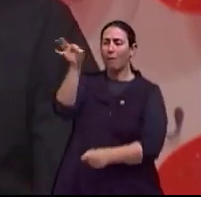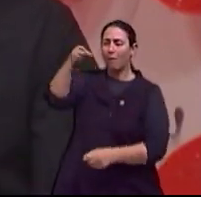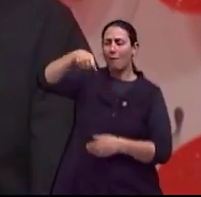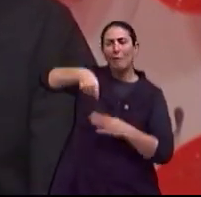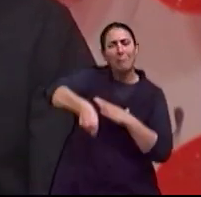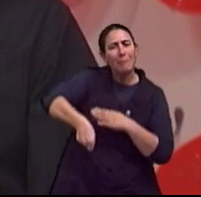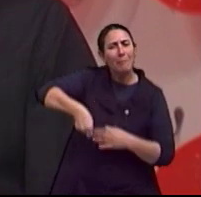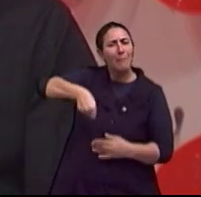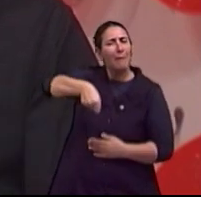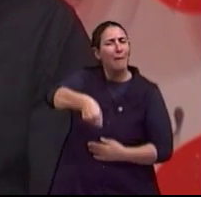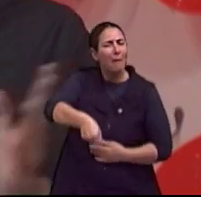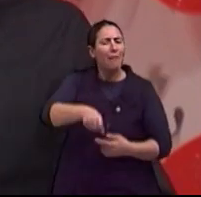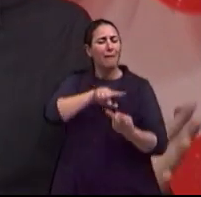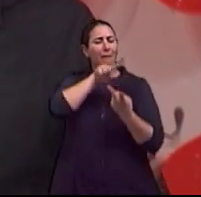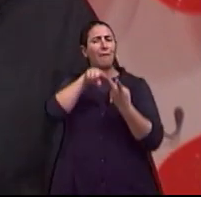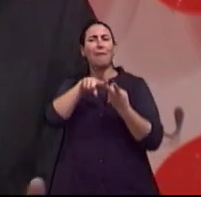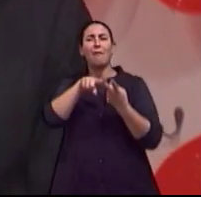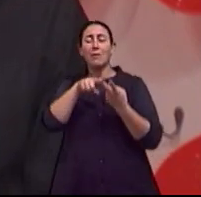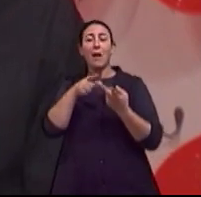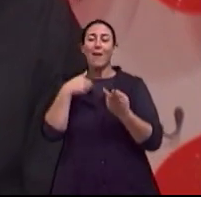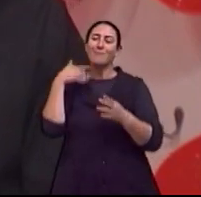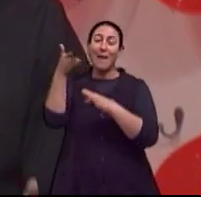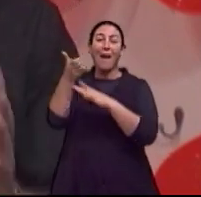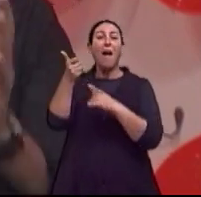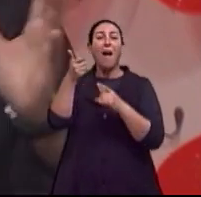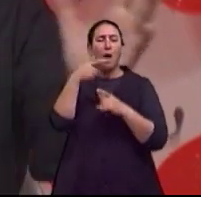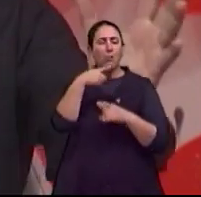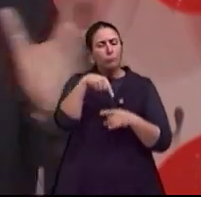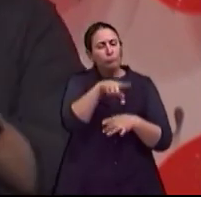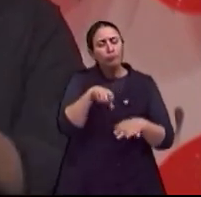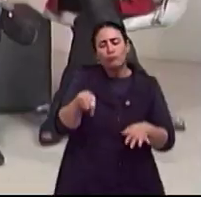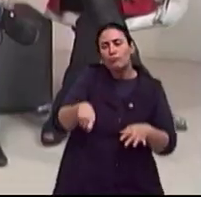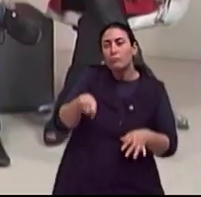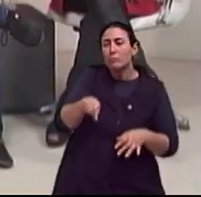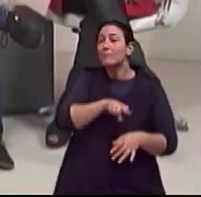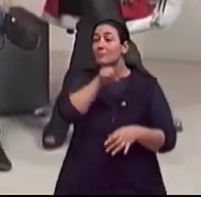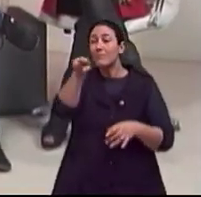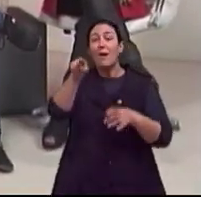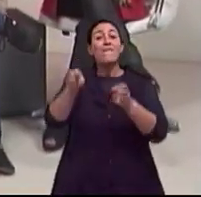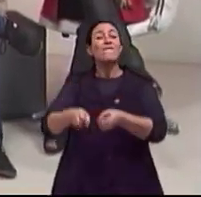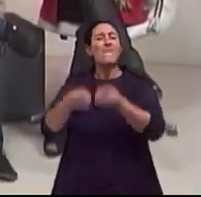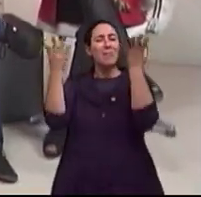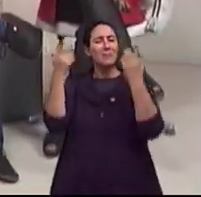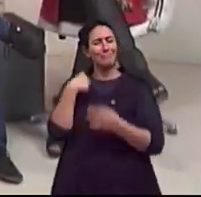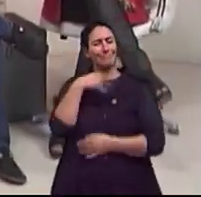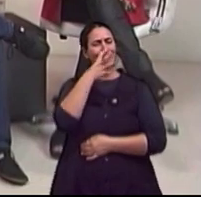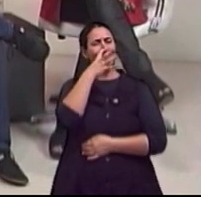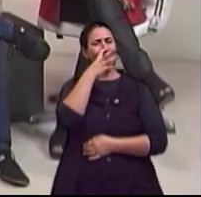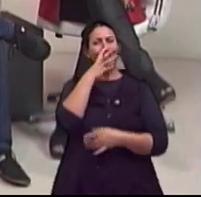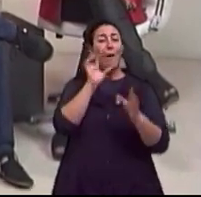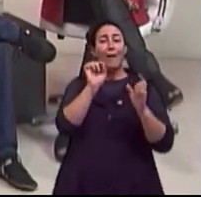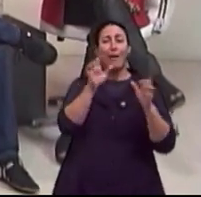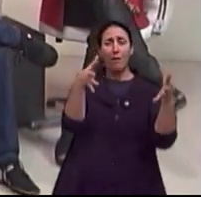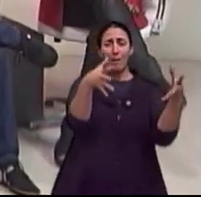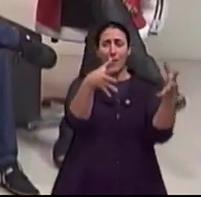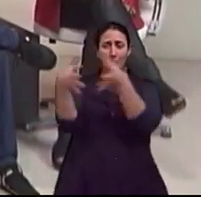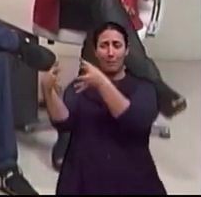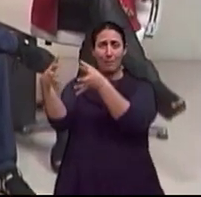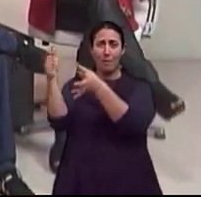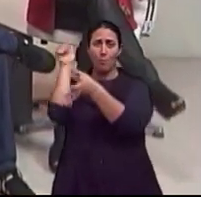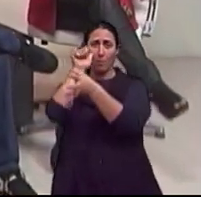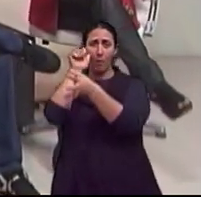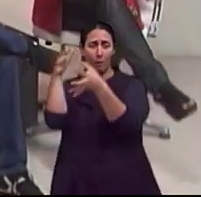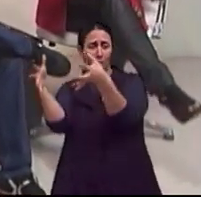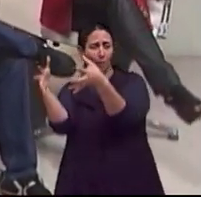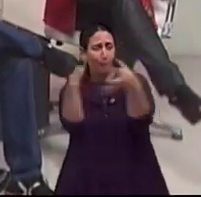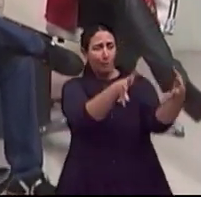Mas chegavam na festa e eram uns guris, novamente. Mulheres do lado, homens do outro, conversando entre si, tentando se encaixar, tentando